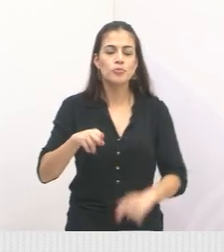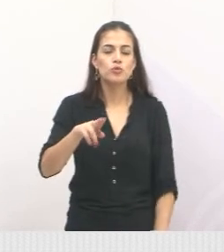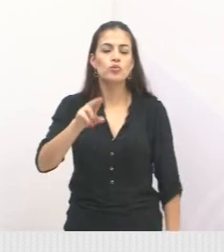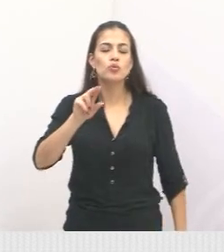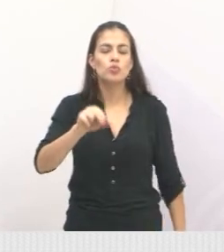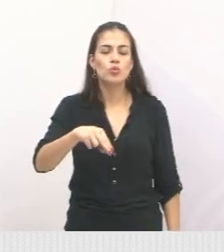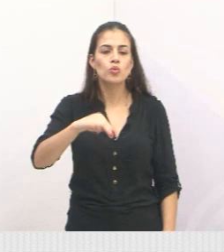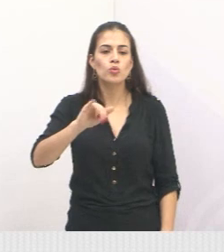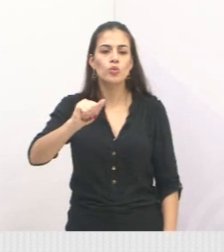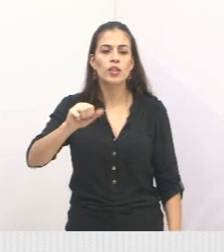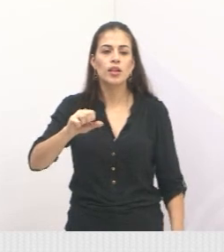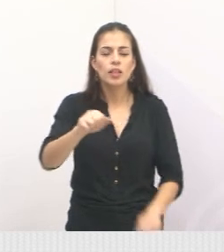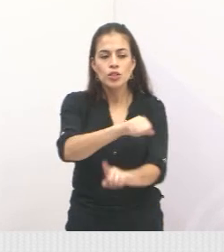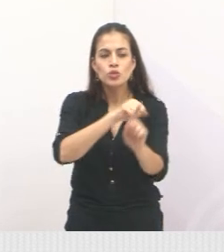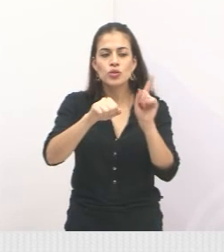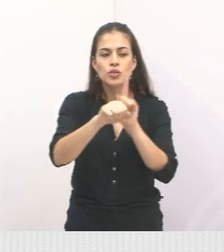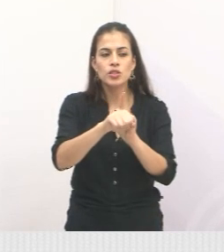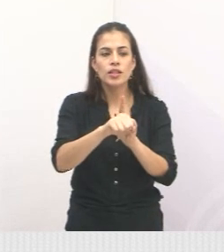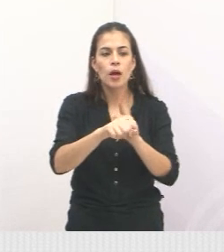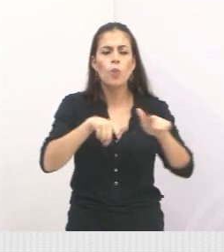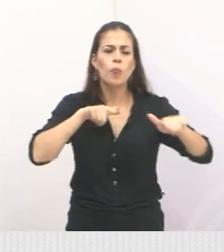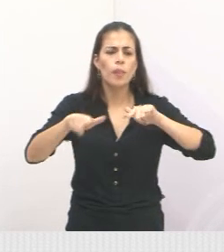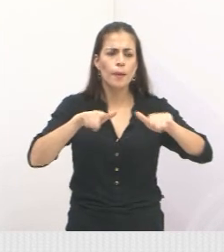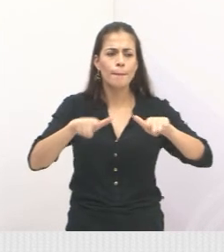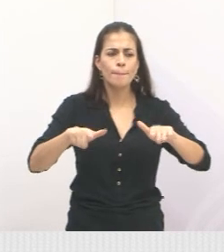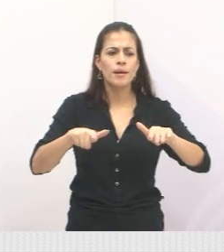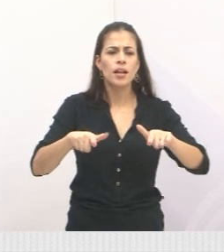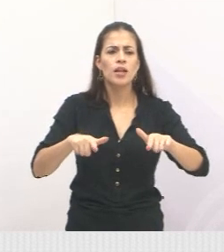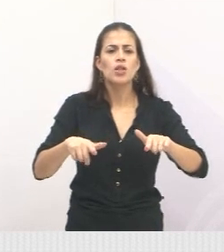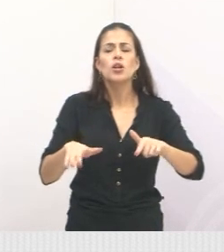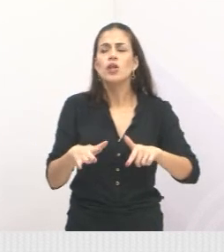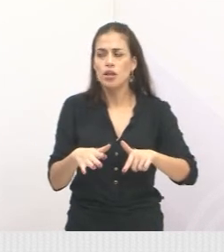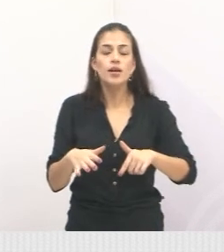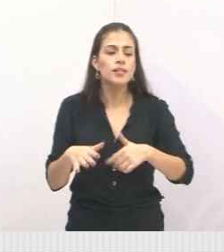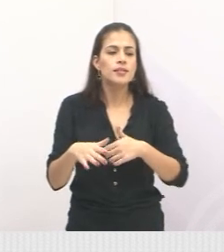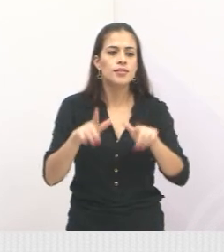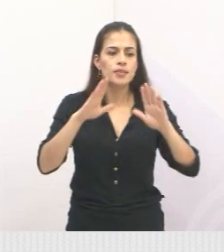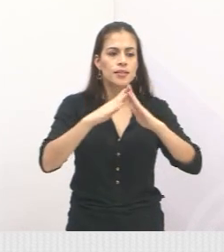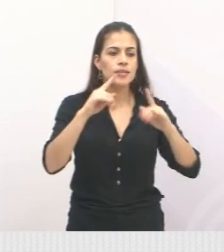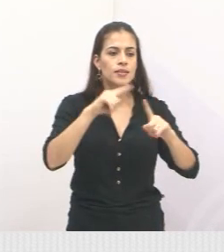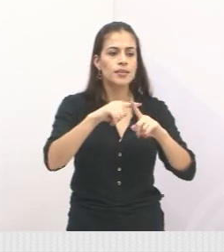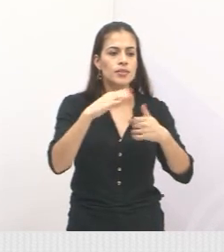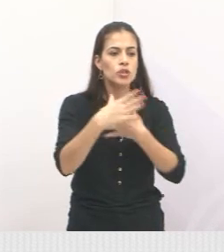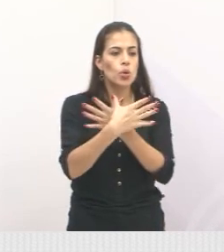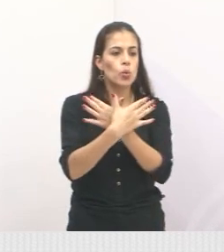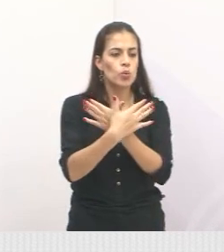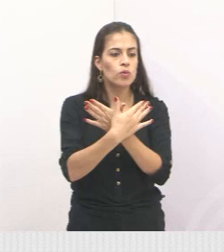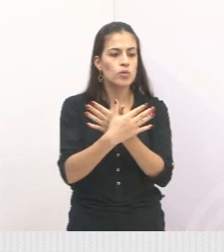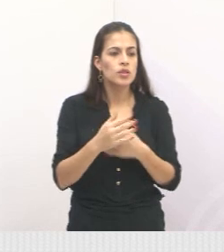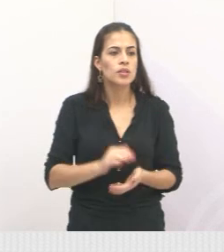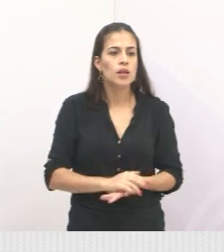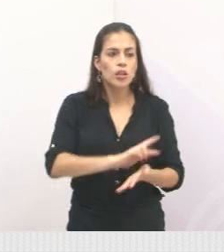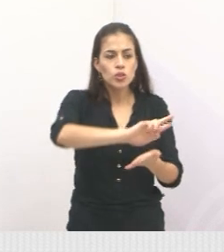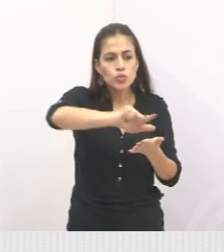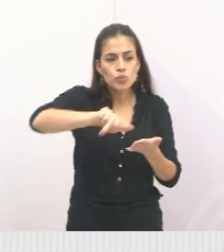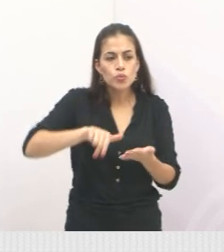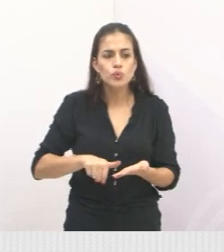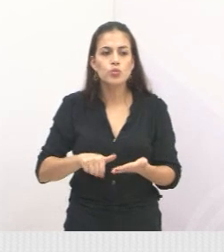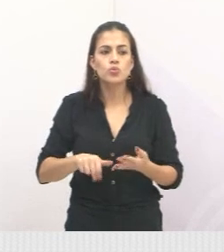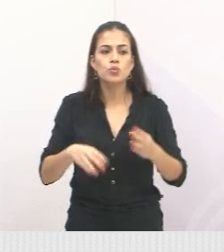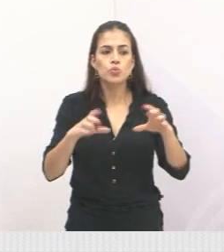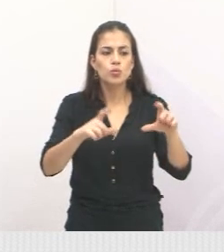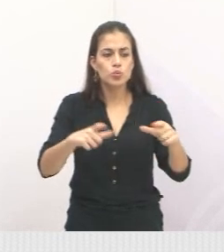um trabalho da Igreja Universal, que foi feito ali em parceria com várias entidades. Então, parabéns aí à Igreja